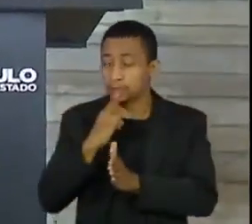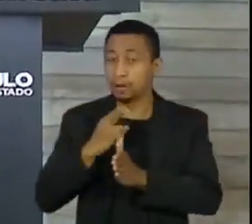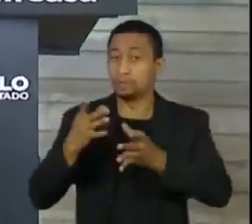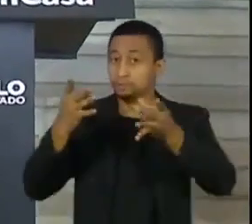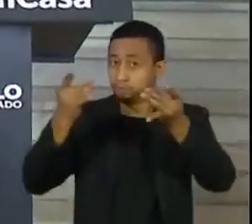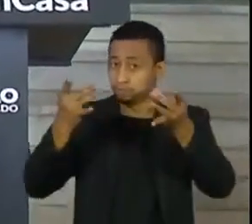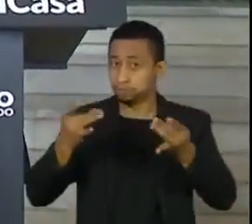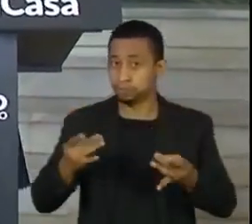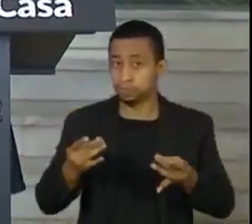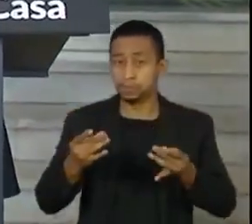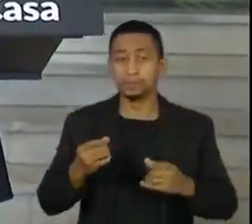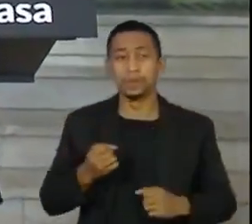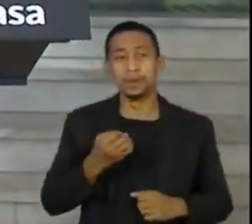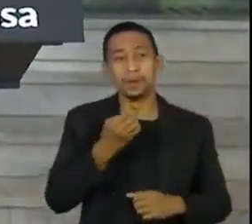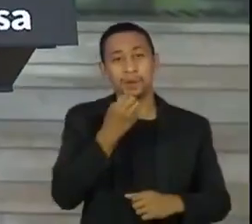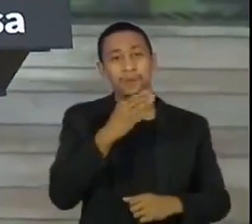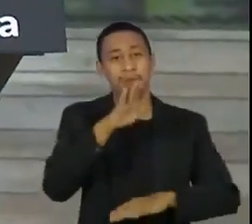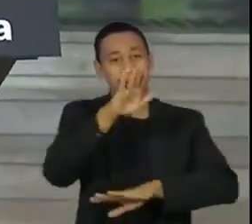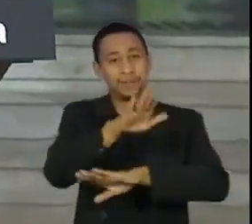Boa tarde a todos,